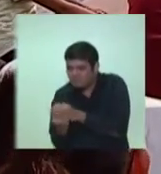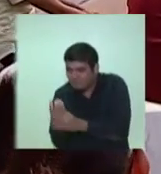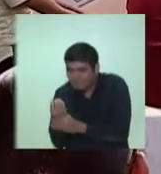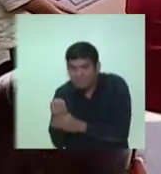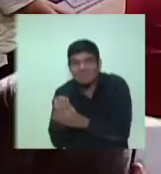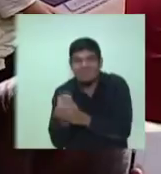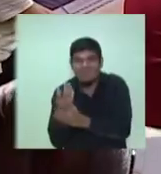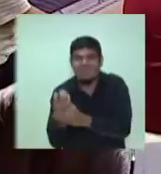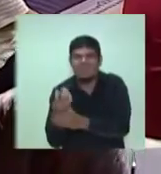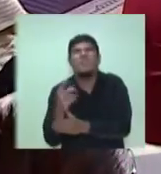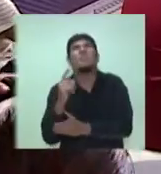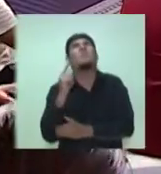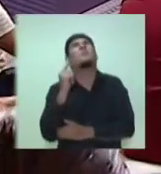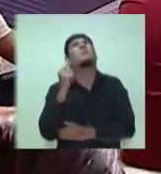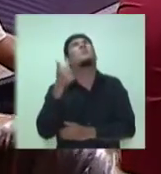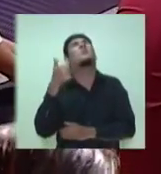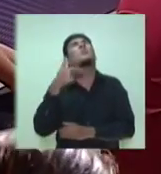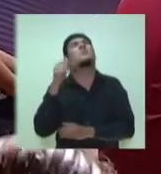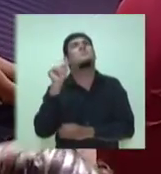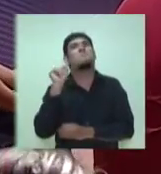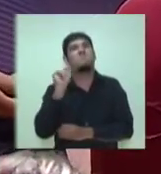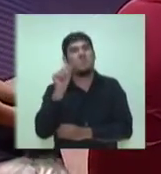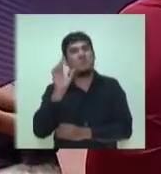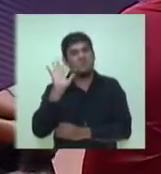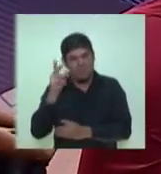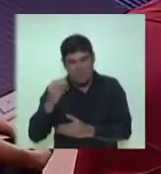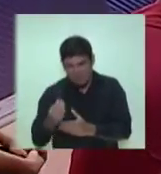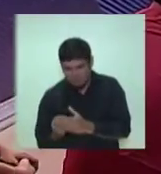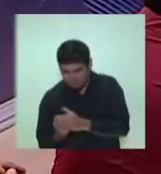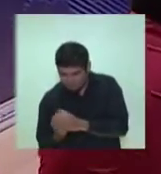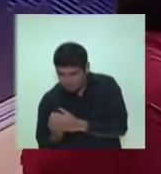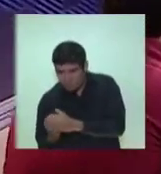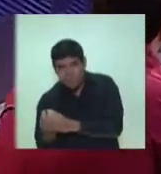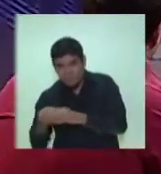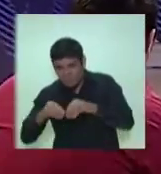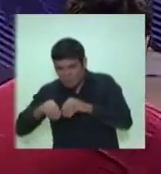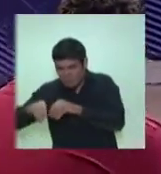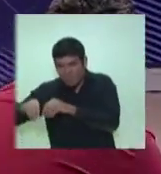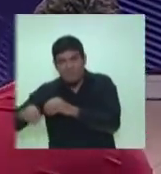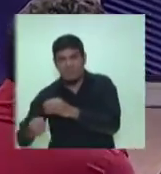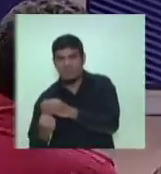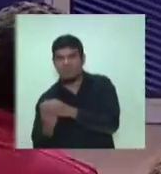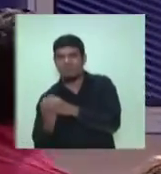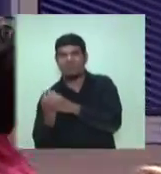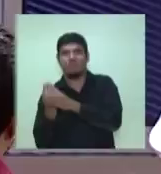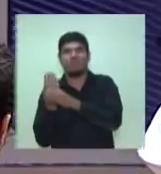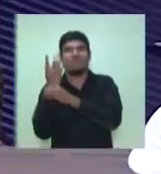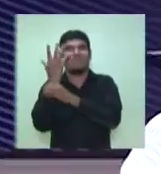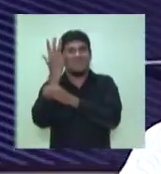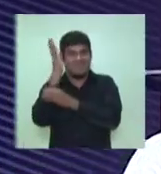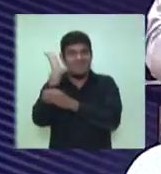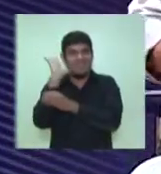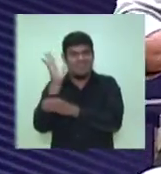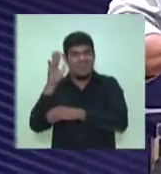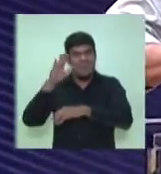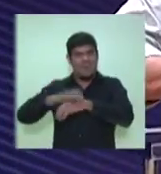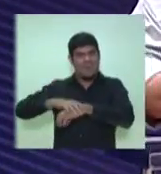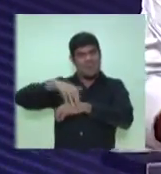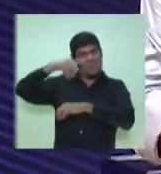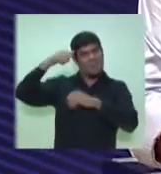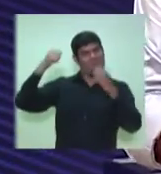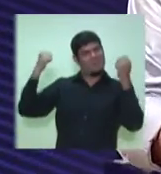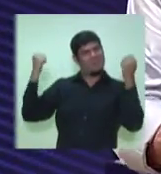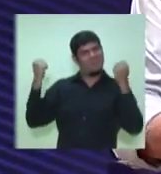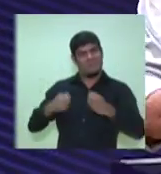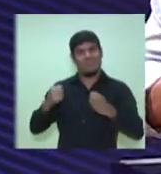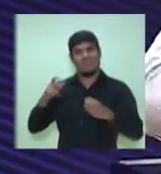Foram 12 mil, neste ano, mudas plantadas aqui. Nós temos feito o melhor possível com os parques da